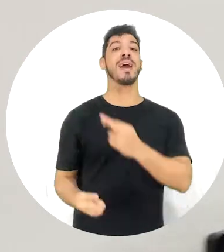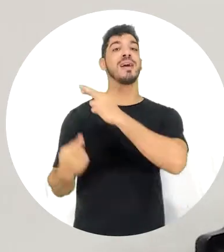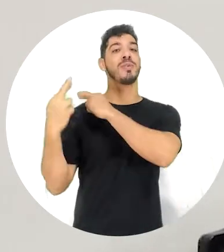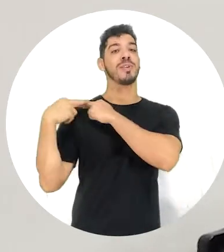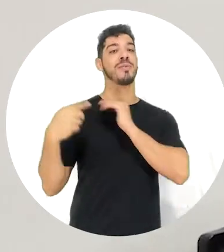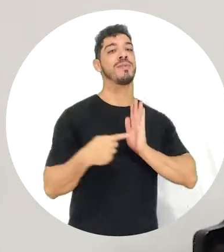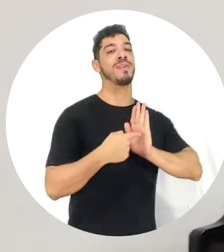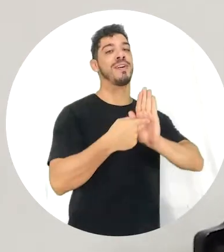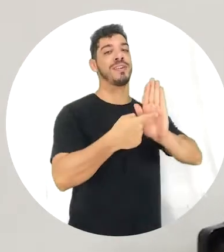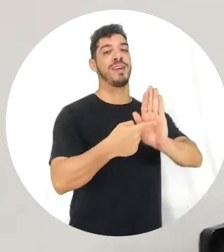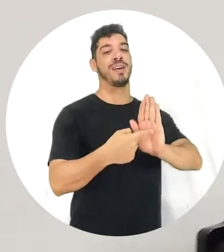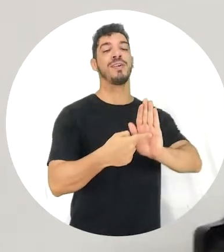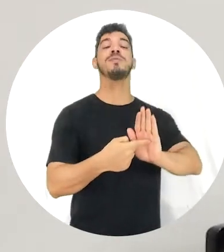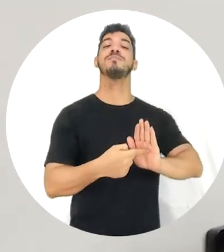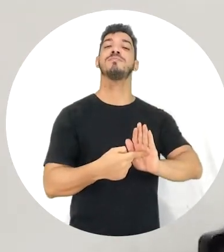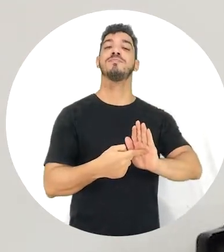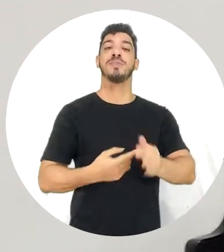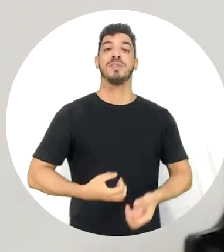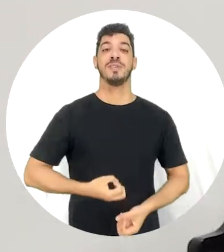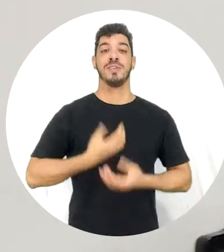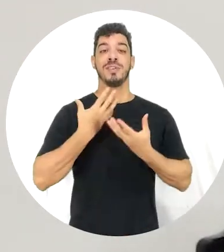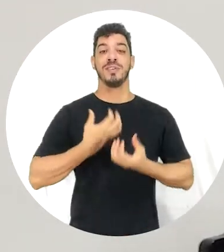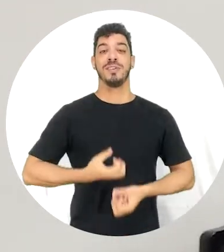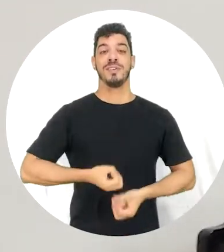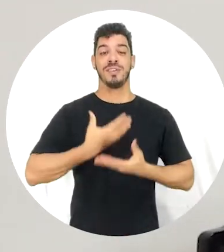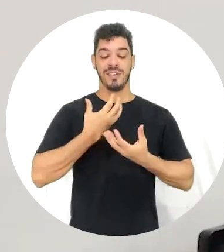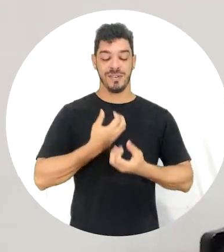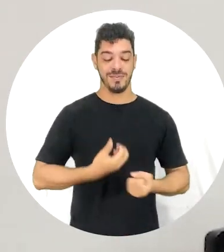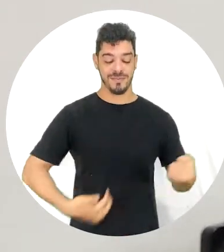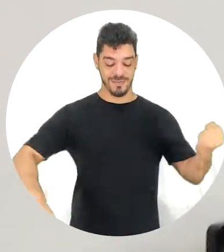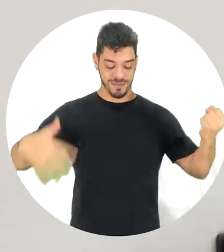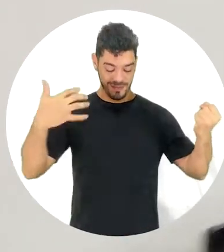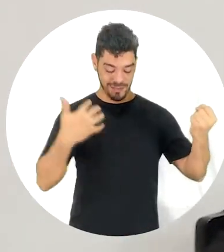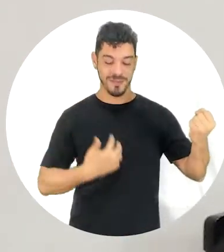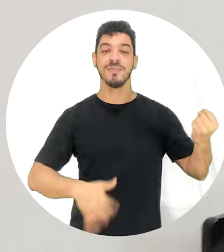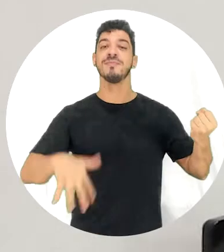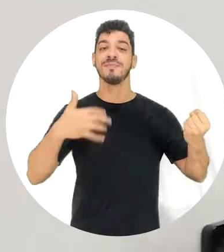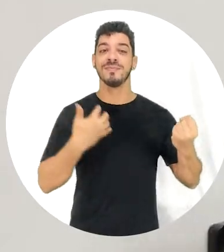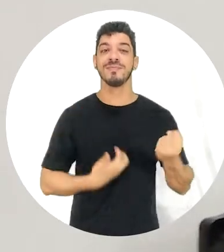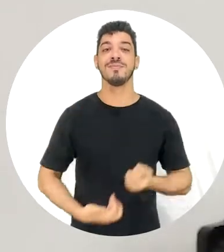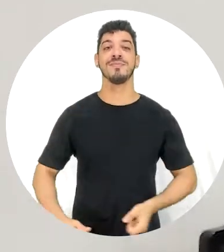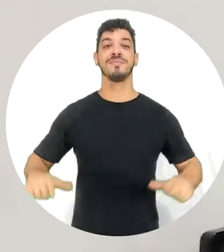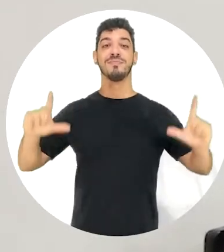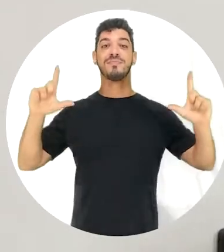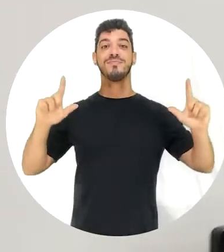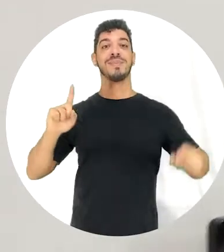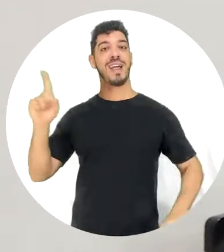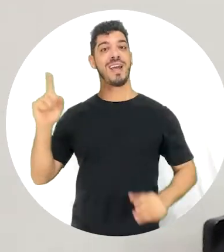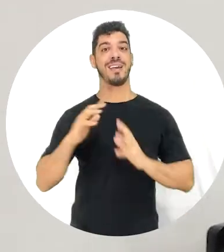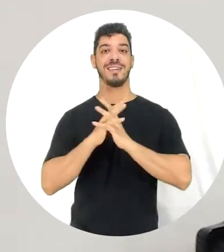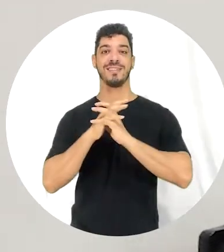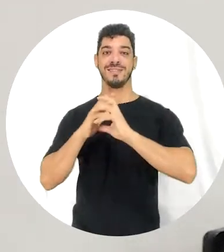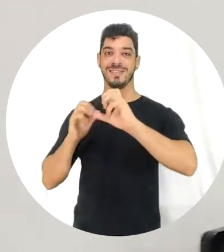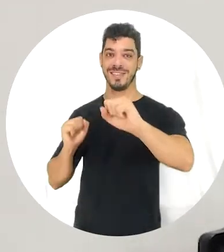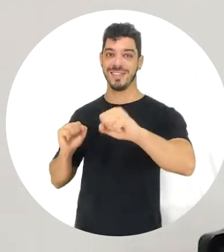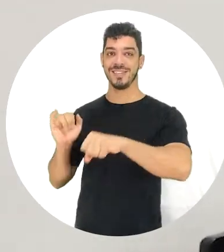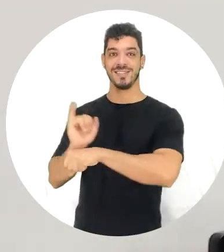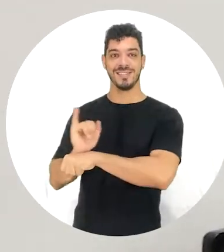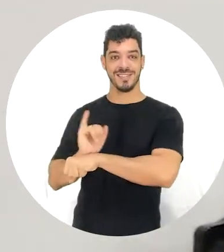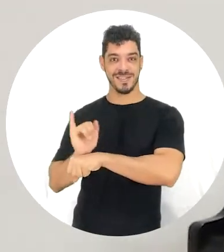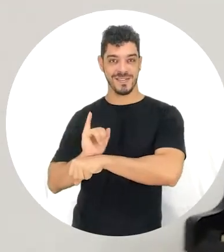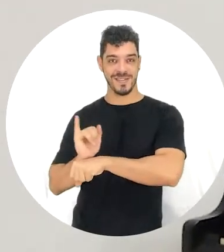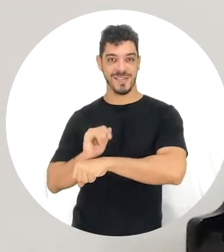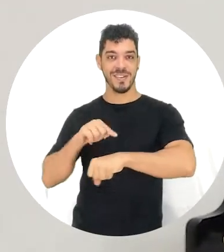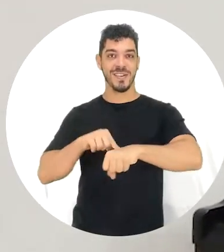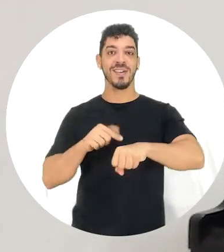Nova, chega com o melhor do improviso e da cantoria. É o De Repente na Rede, a partir das 7 da noite no